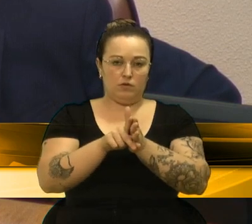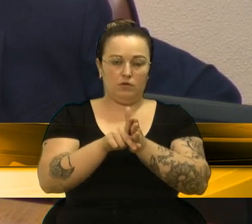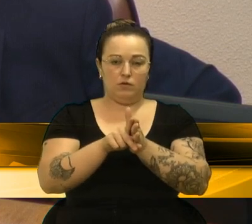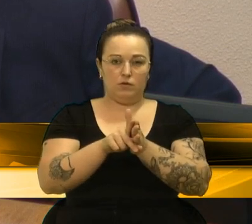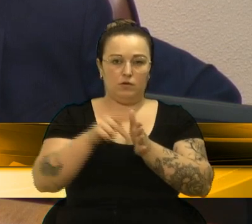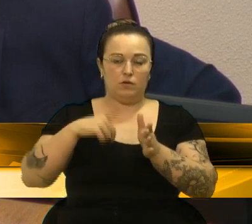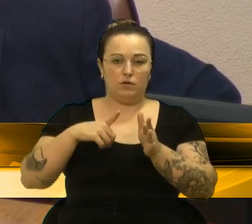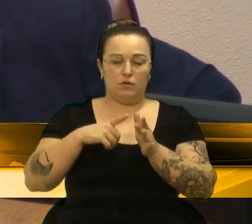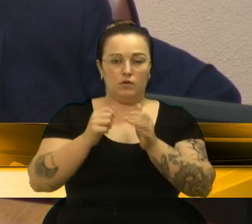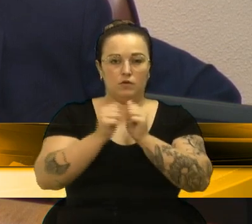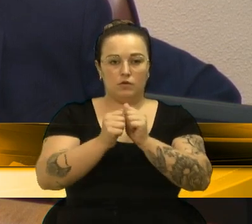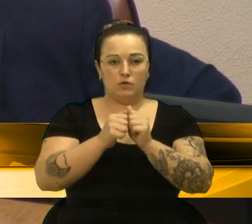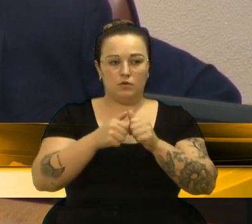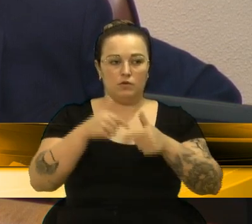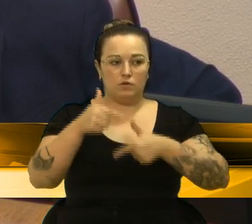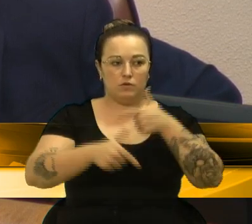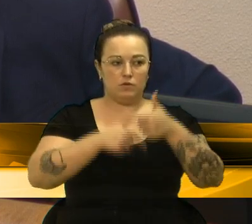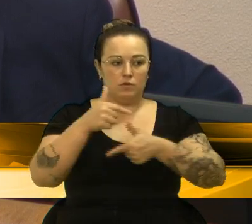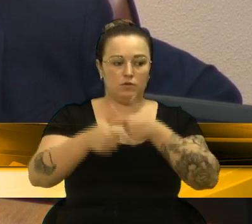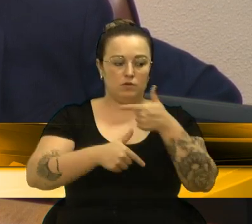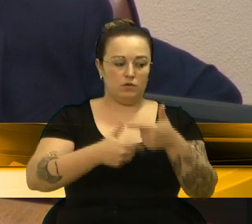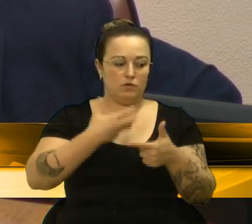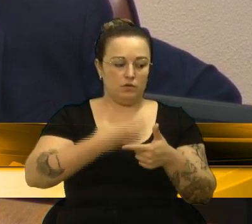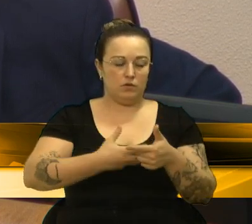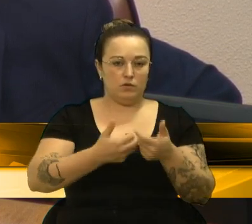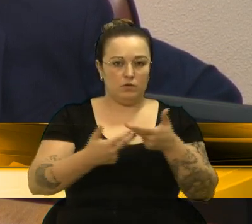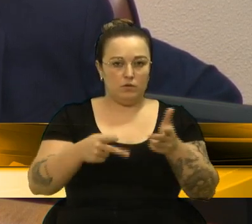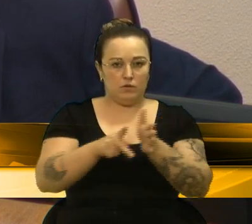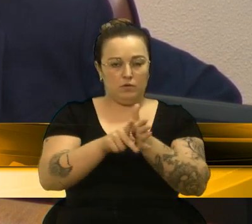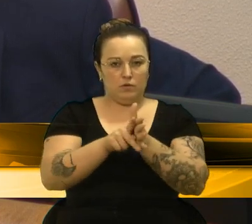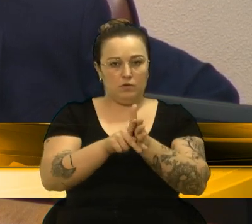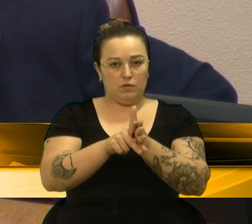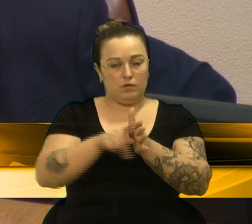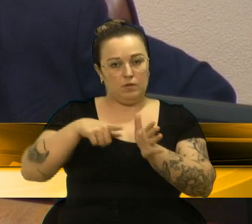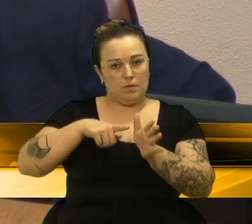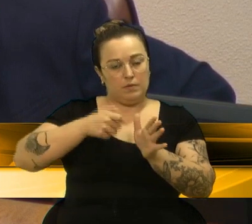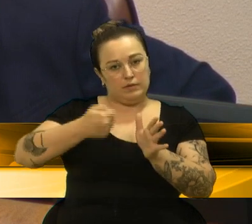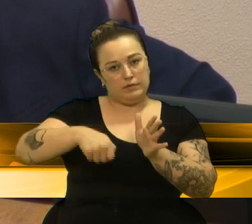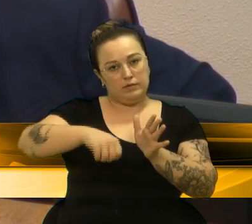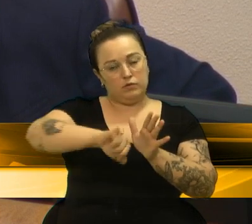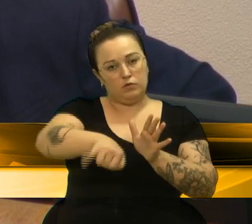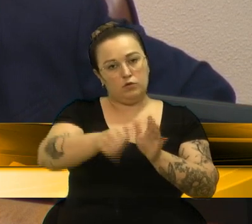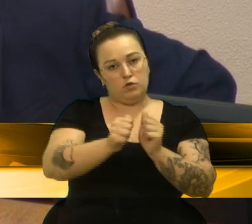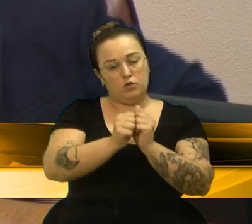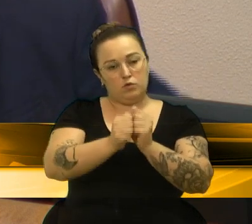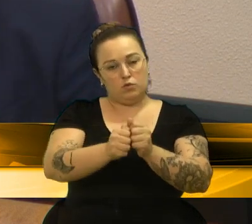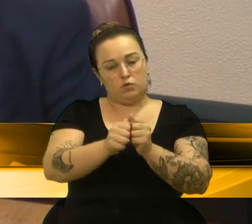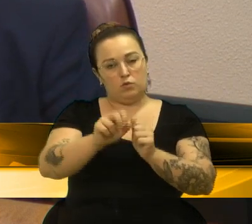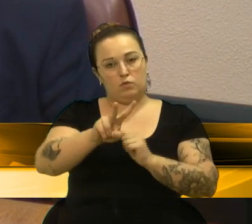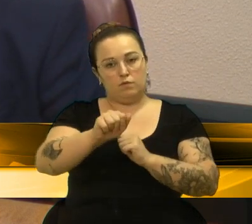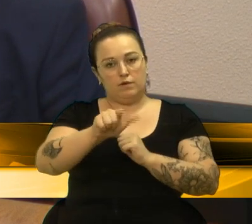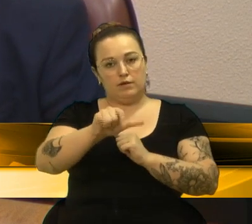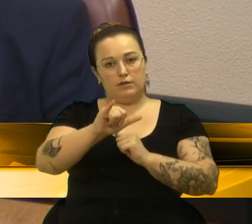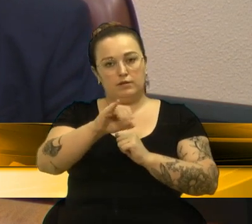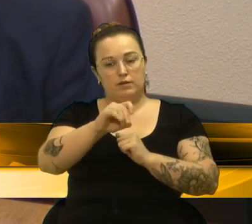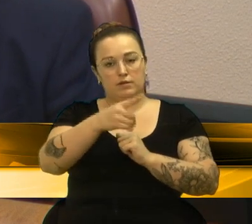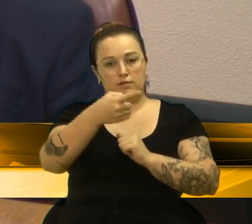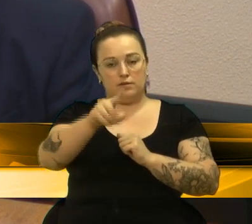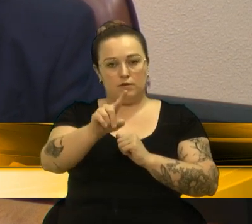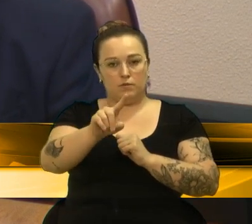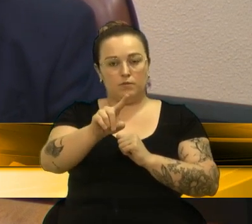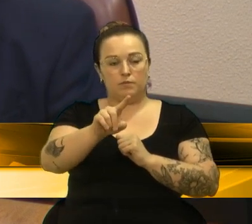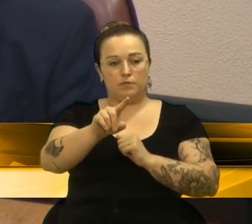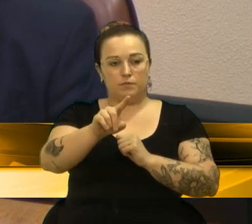apreciação na reunião seguinte, o CMS poderá obter suas validações junto ao Poder Judiciário. Documento 06. Cumpre